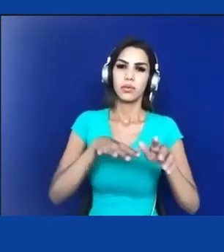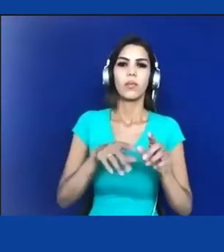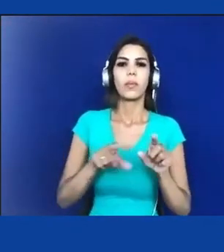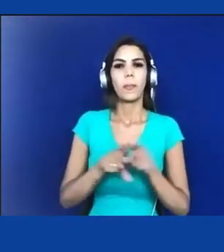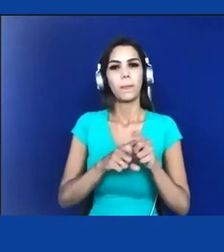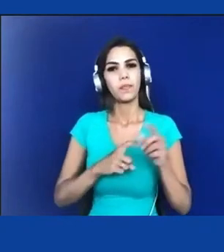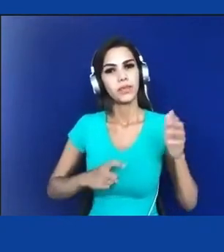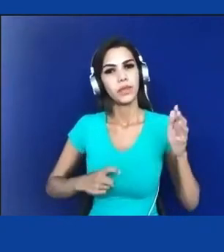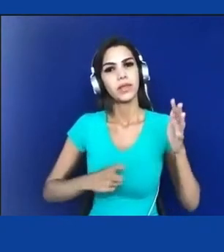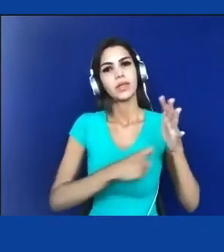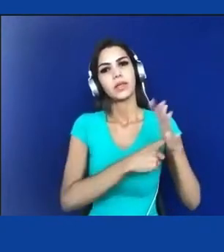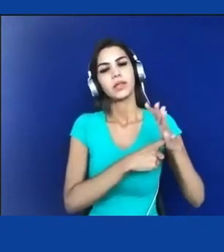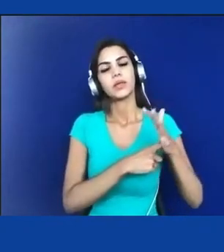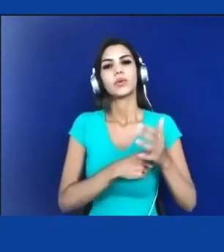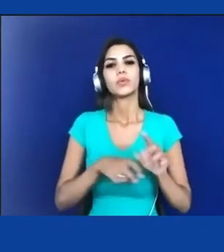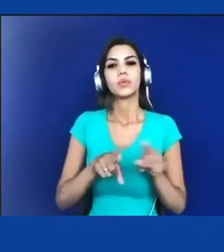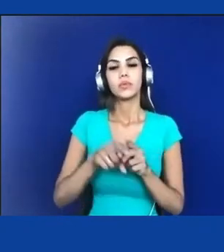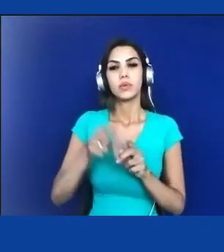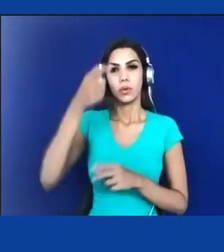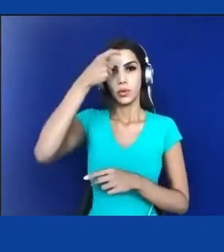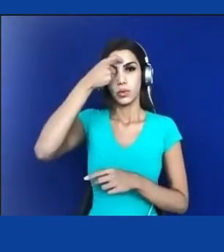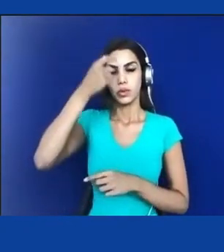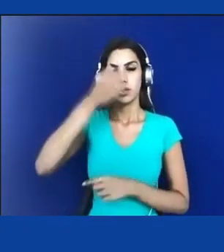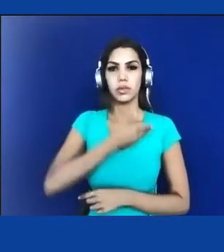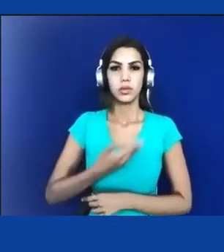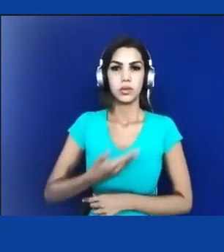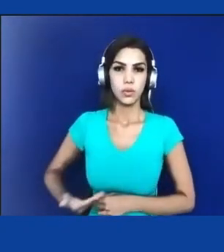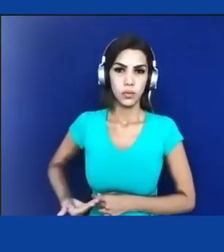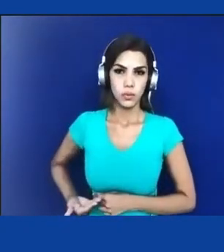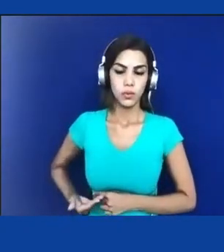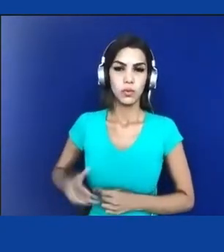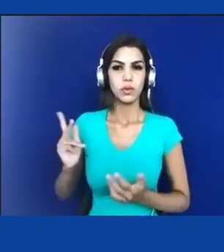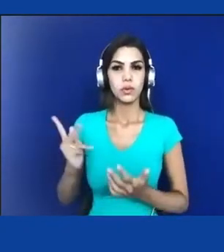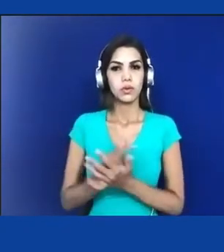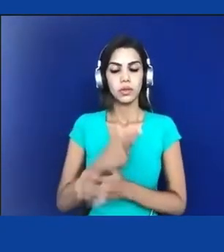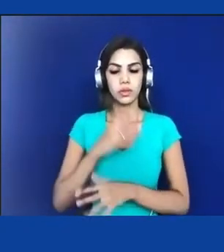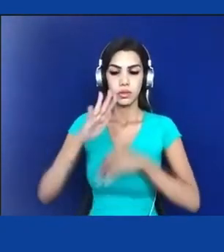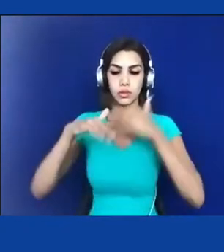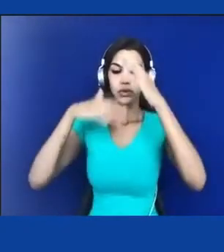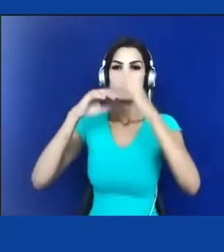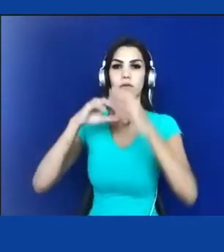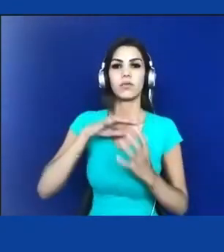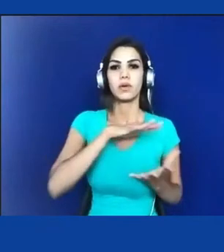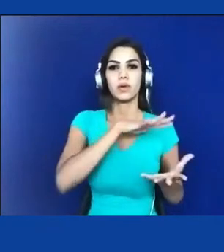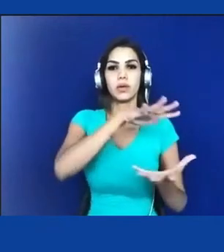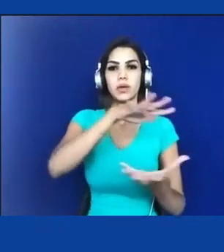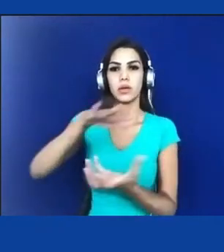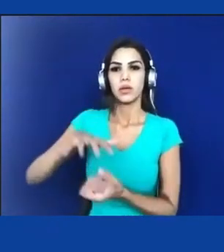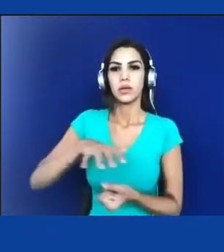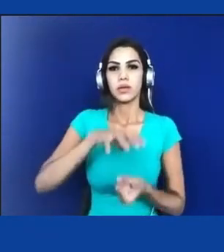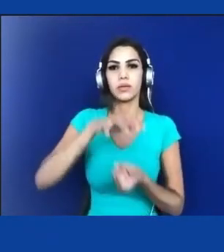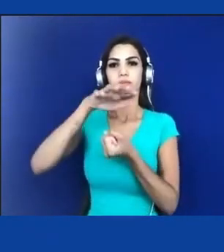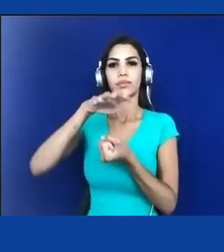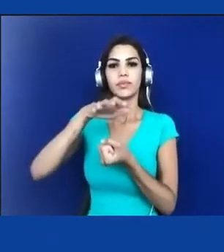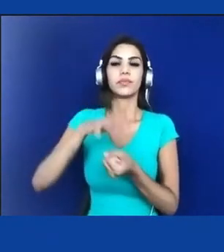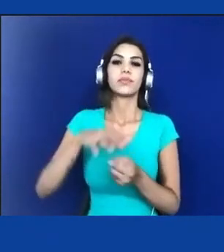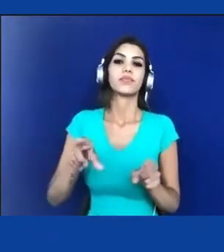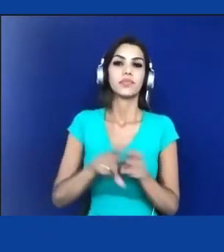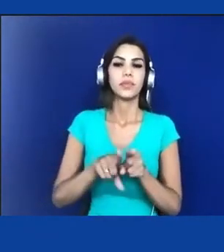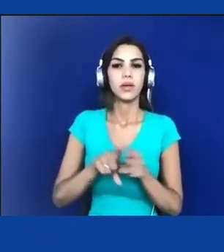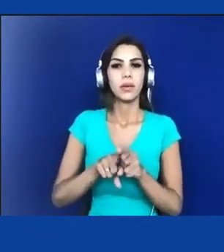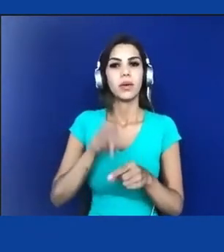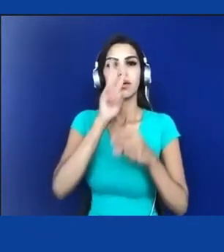pública para a institucionalização e o desenvolvimento sustentável. de um bisetorialismo preservacionista ao